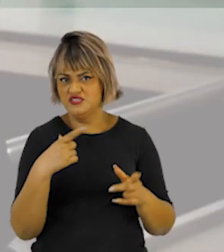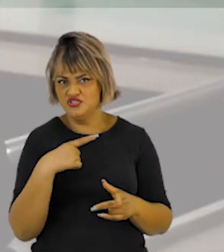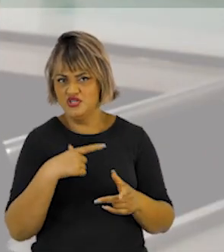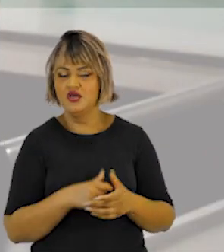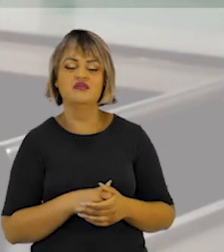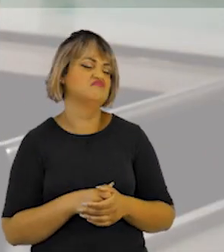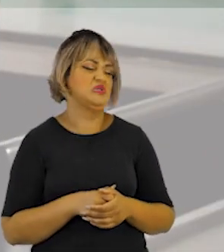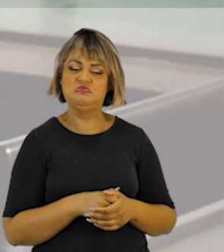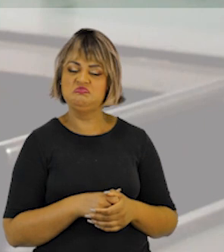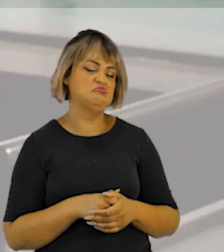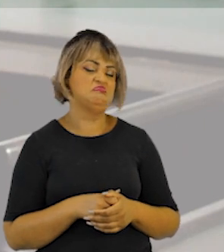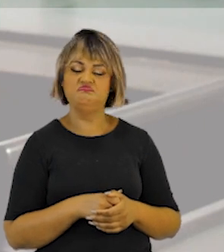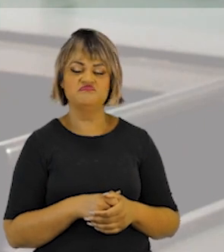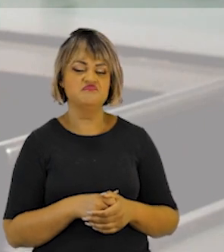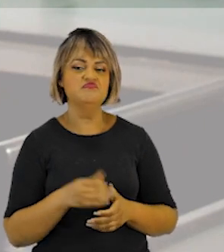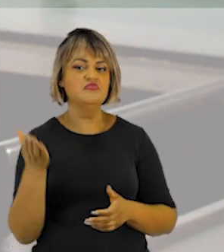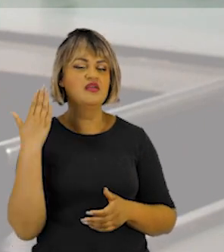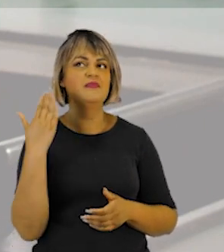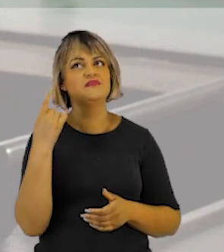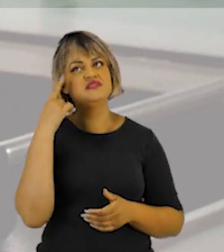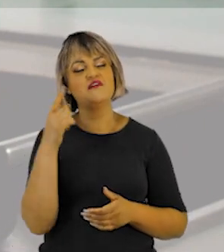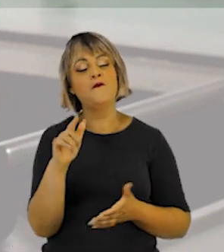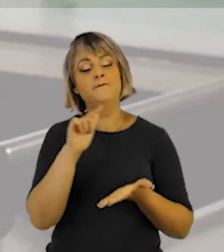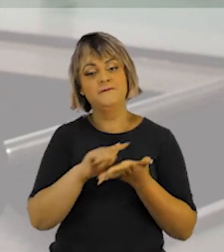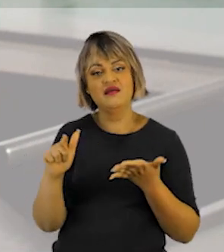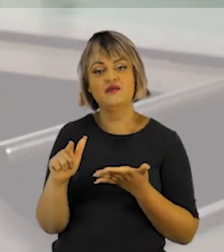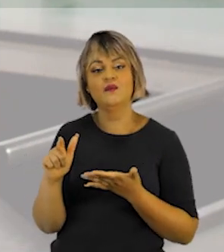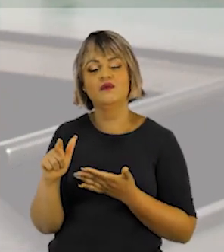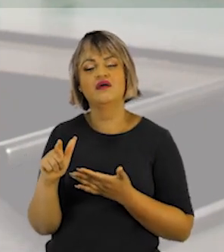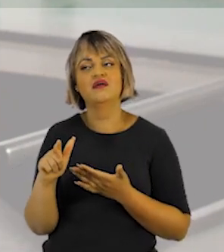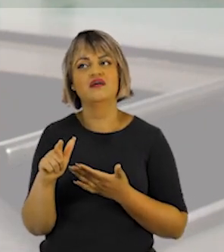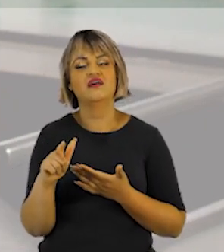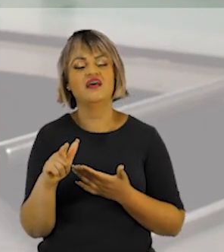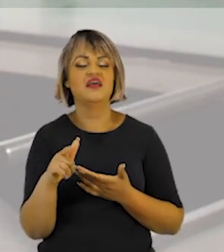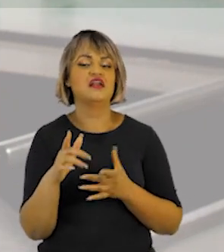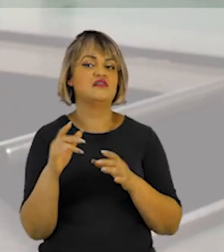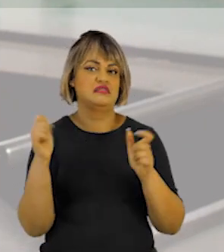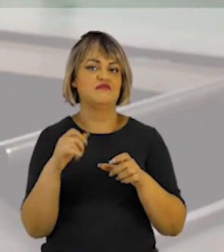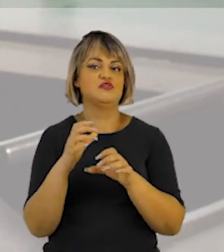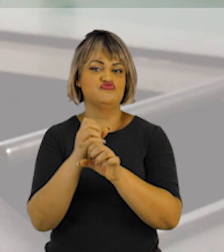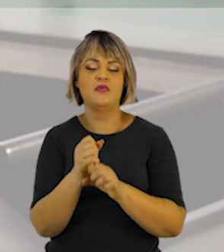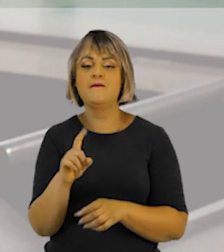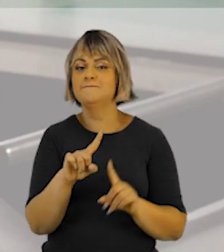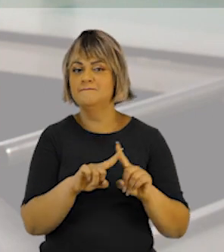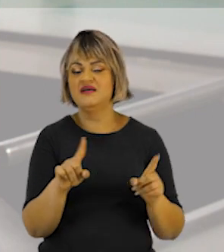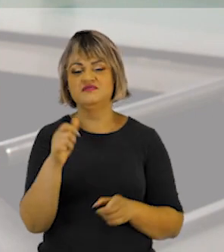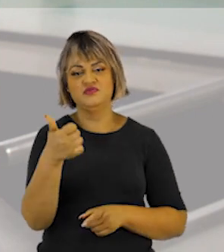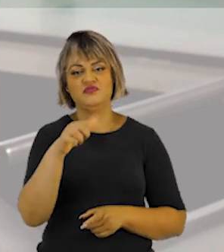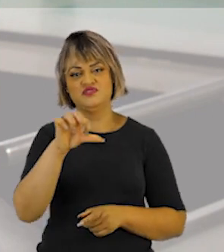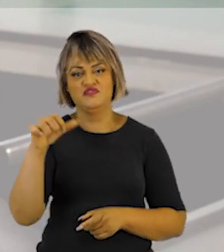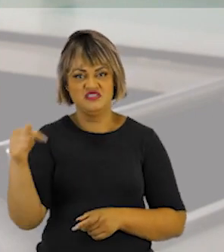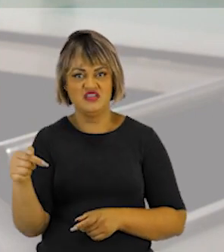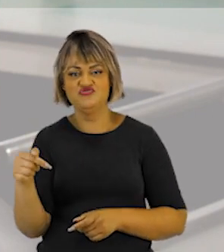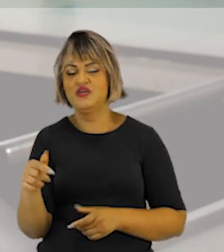teve, porque o voto branco era considerado um voto válido para fins do cálculo do quociente eleitoral, mas desde 1997